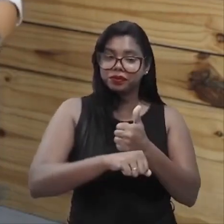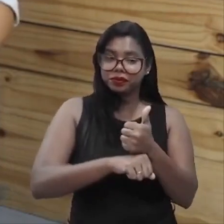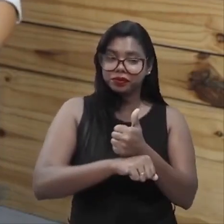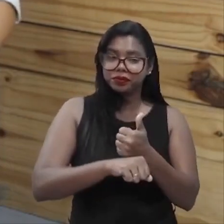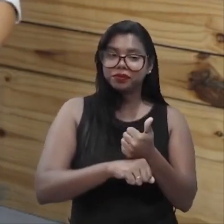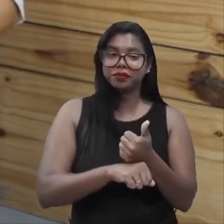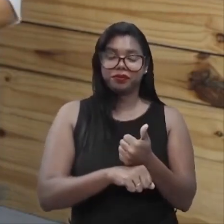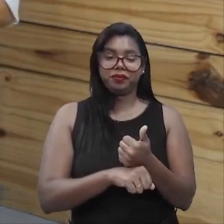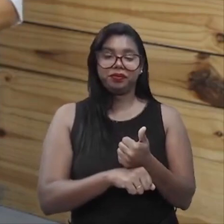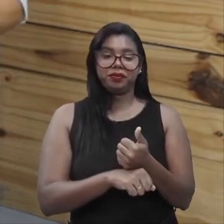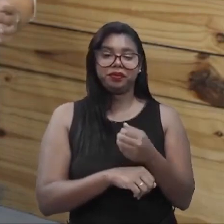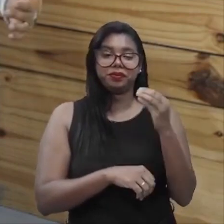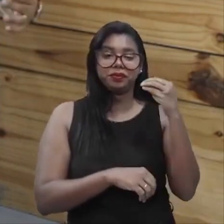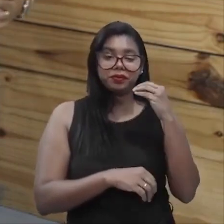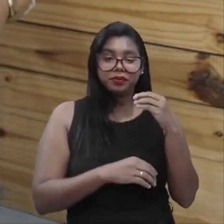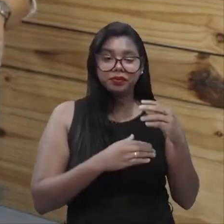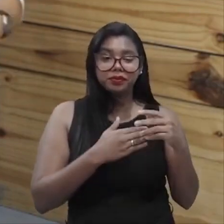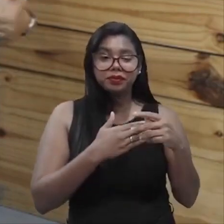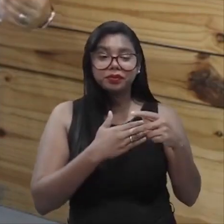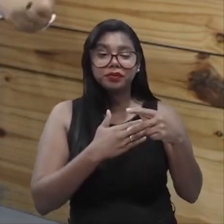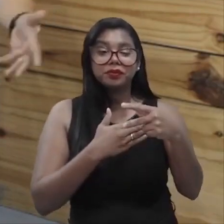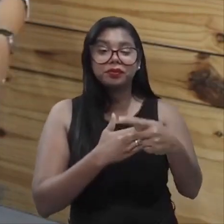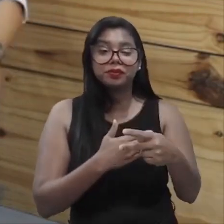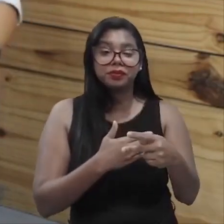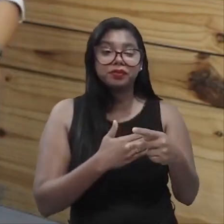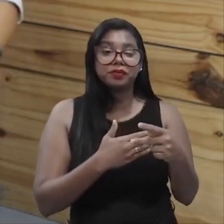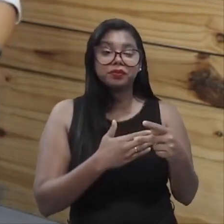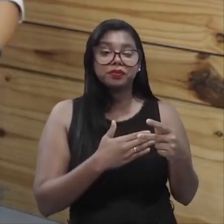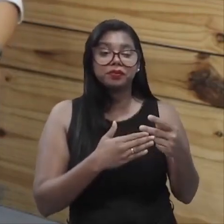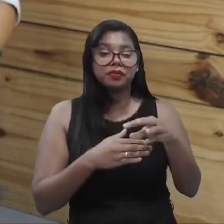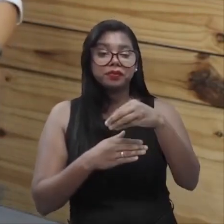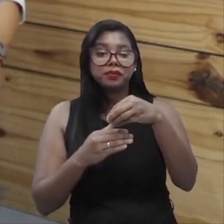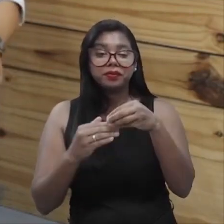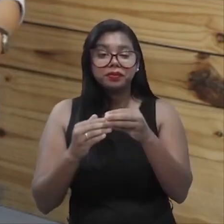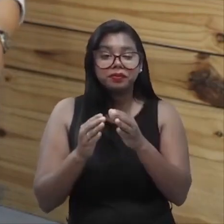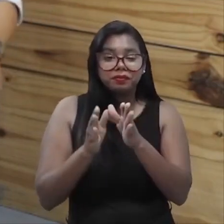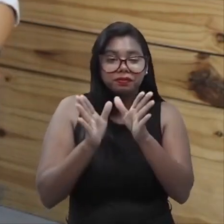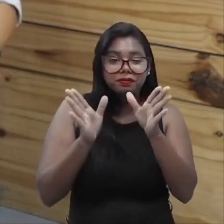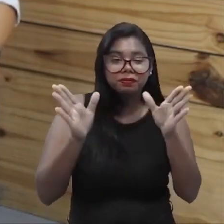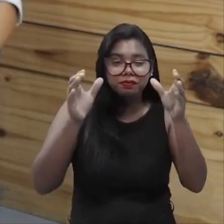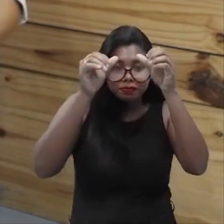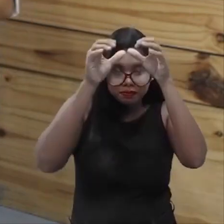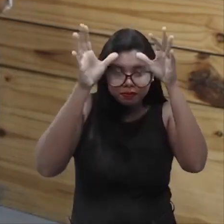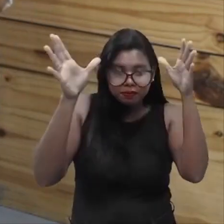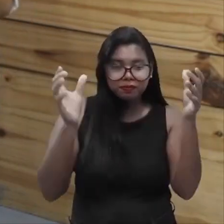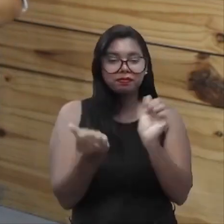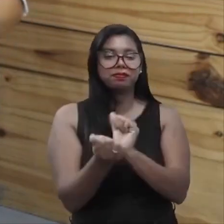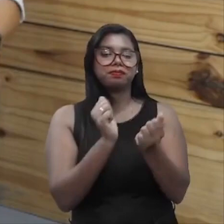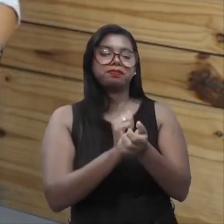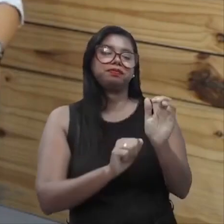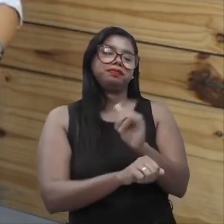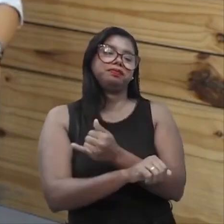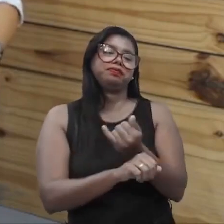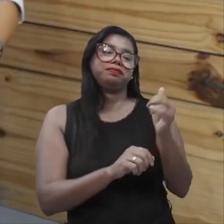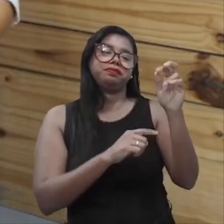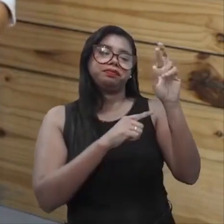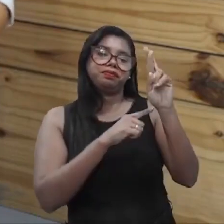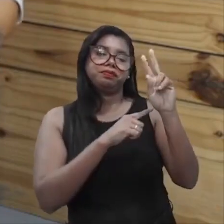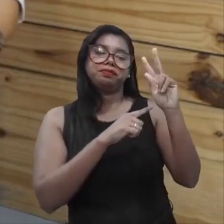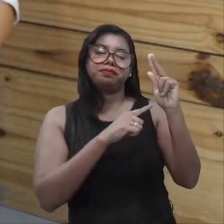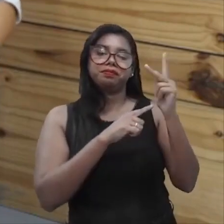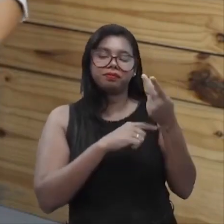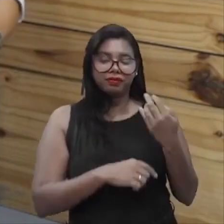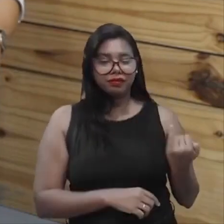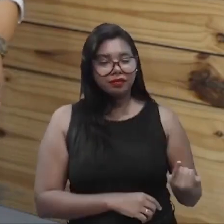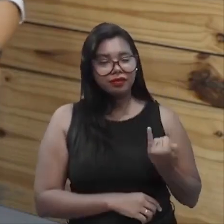se estagnando porque não procuram expandir o conhecimento das suas habilidades. E a área de recursos humanos é uma área